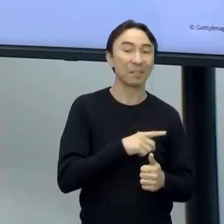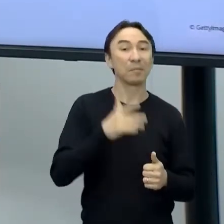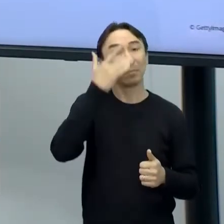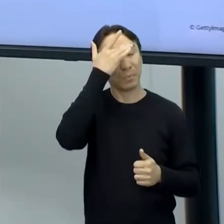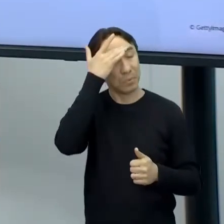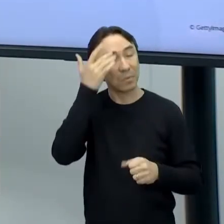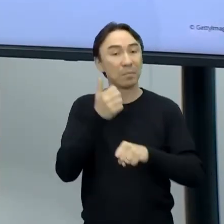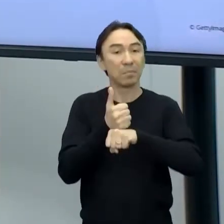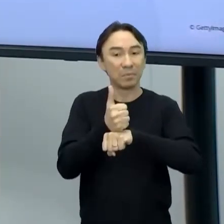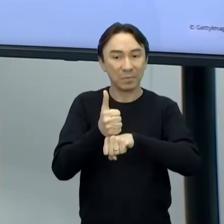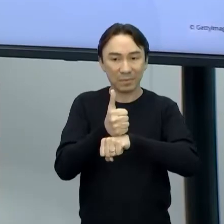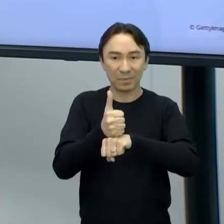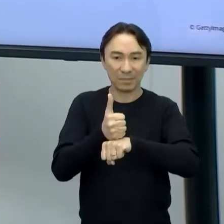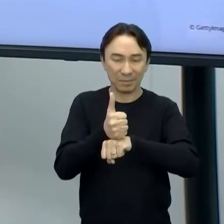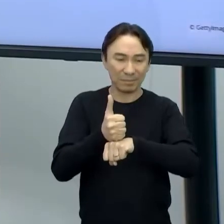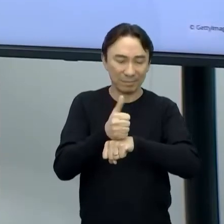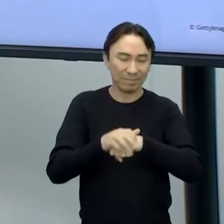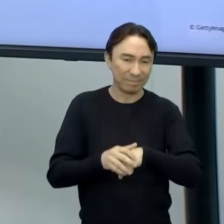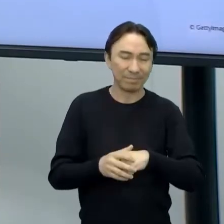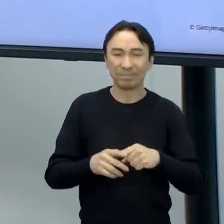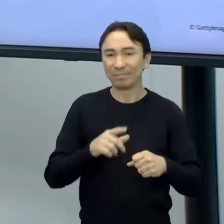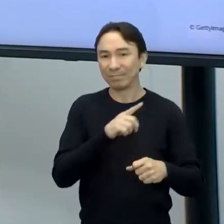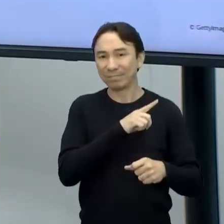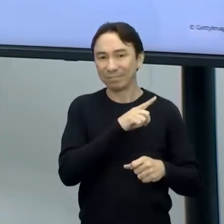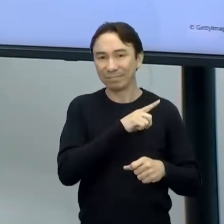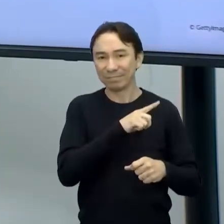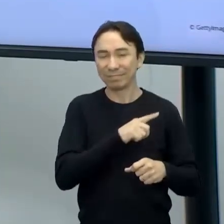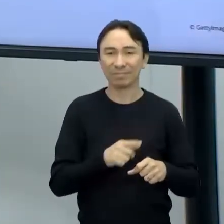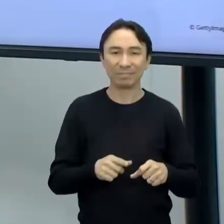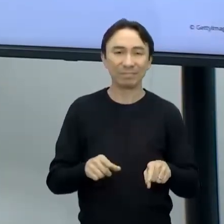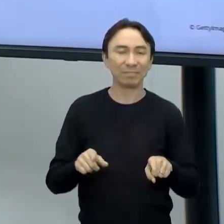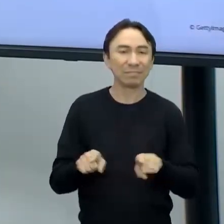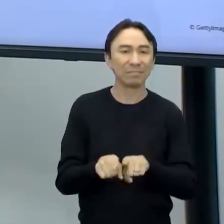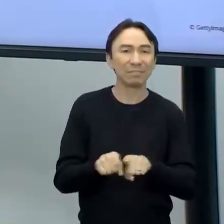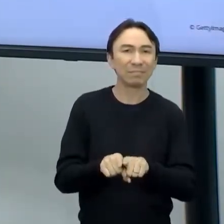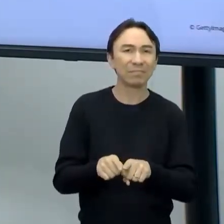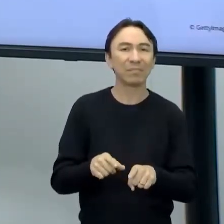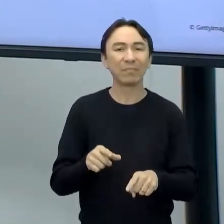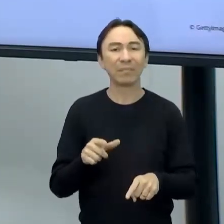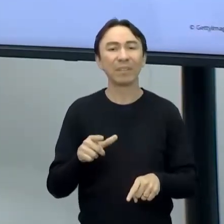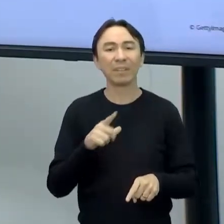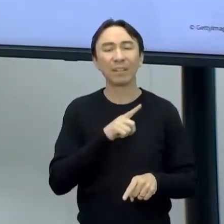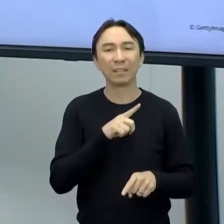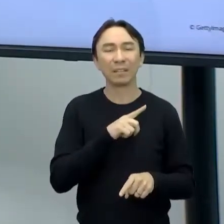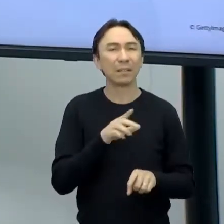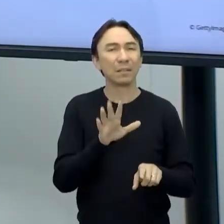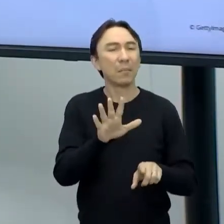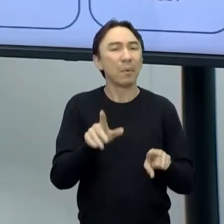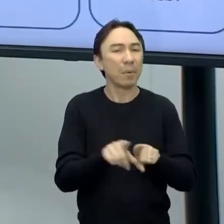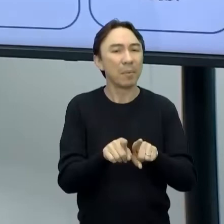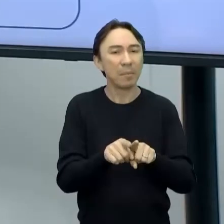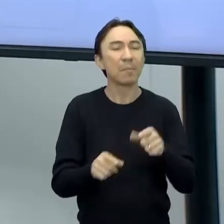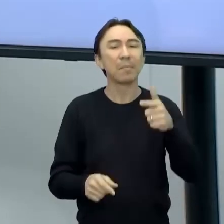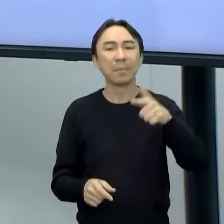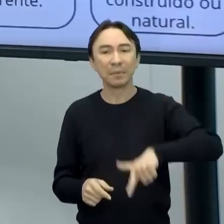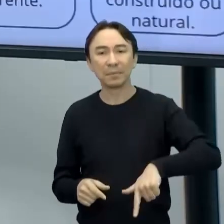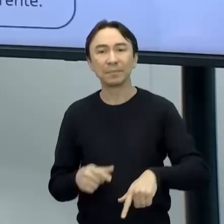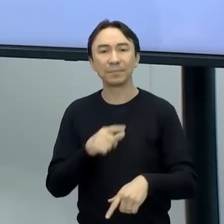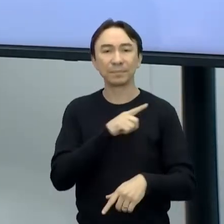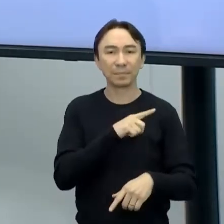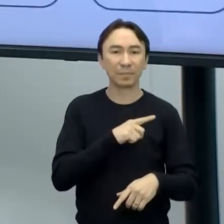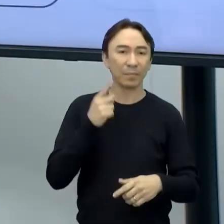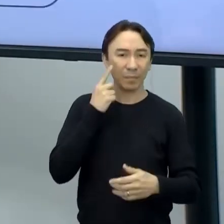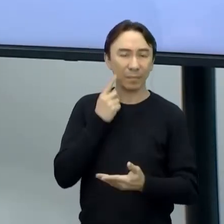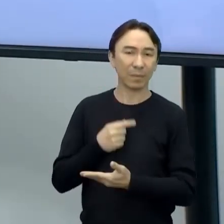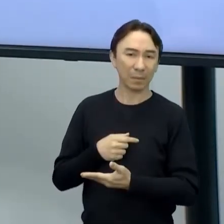faz. Combinado? Então... Ah, não? Eu ainda tenho mais um minutinho. Sabe o eu queria falar com vocês? Voltar em uma tela aqui, que eu